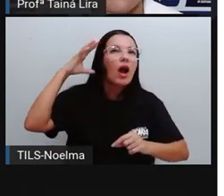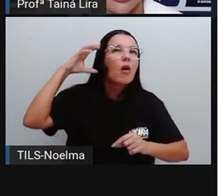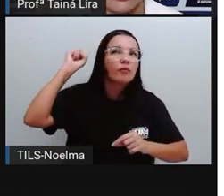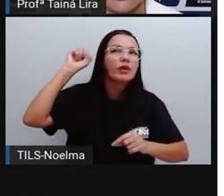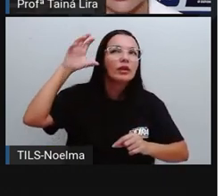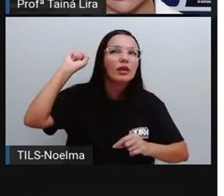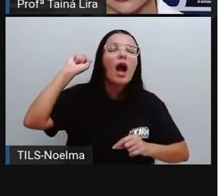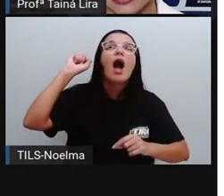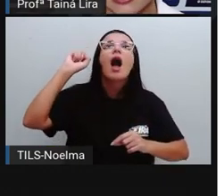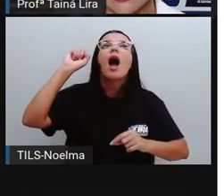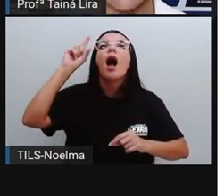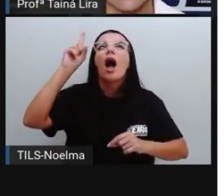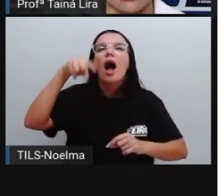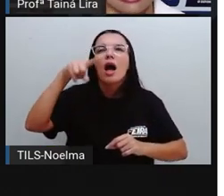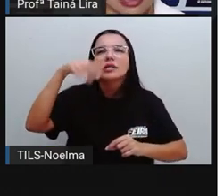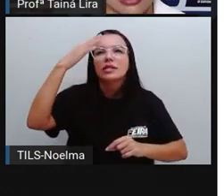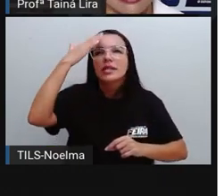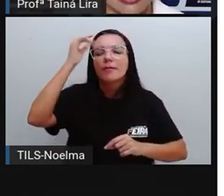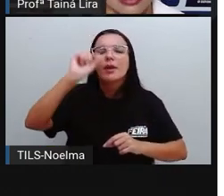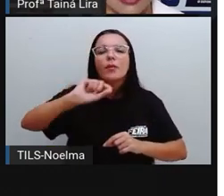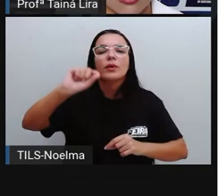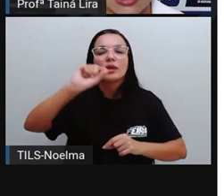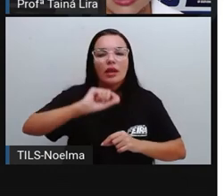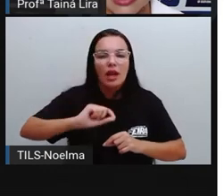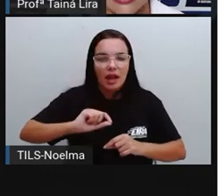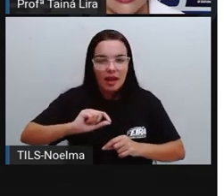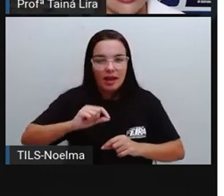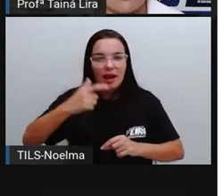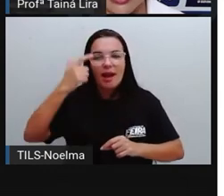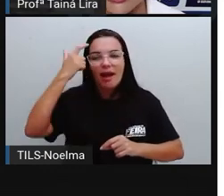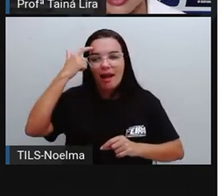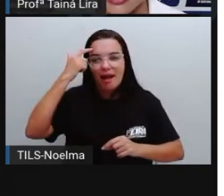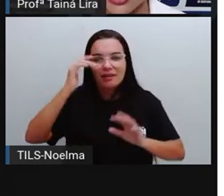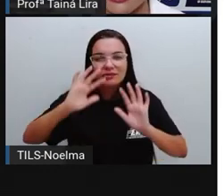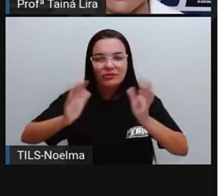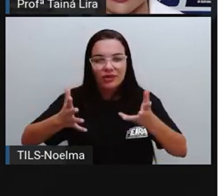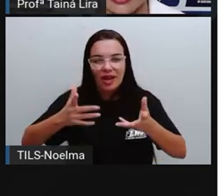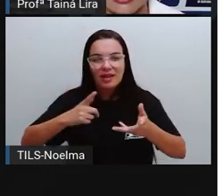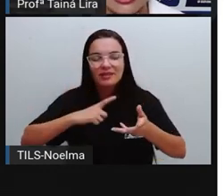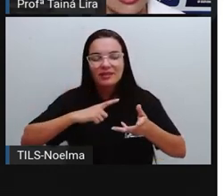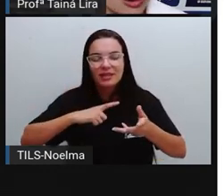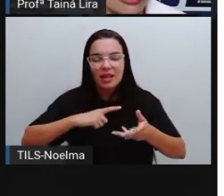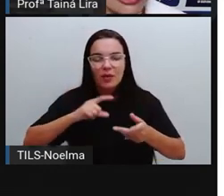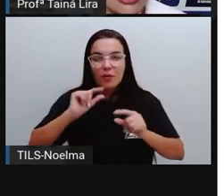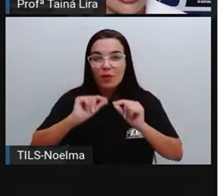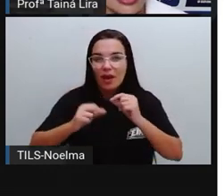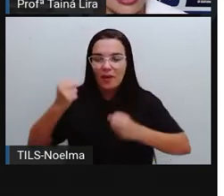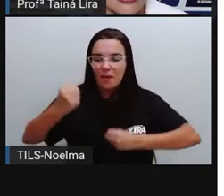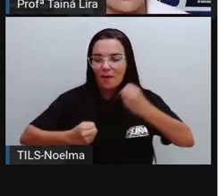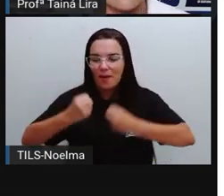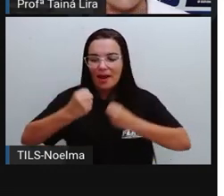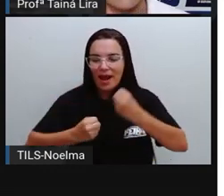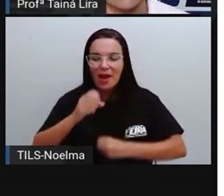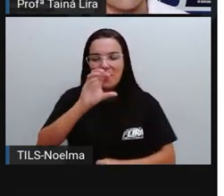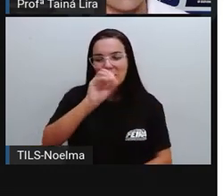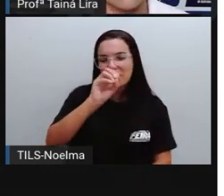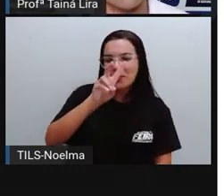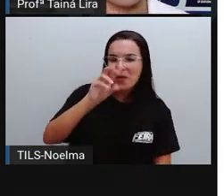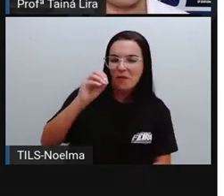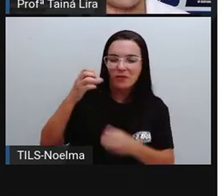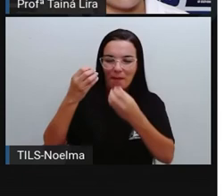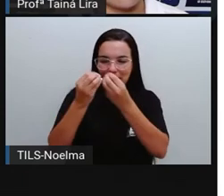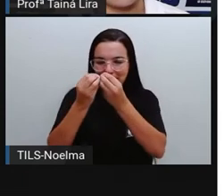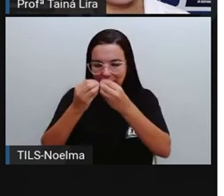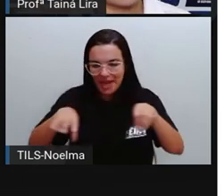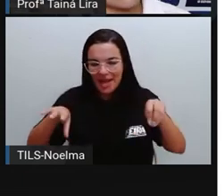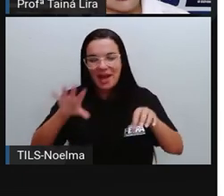ouvir ou quando ele lê, ele vai lembrar. Olha, nesse caso a vai ver o carro do ovo, tá? Então, o carro do